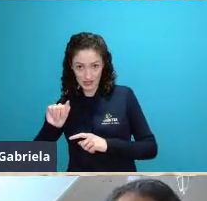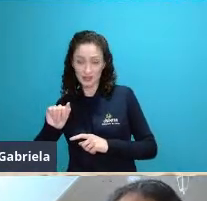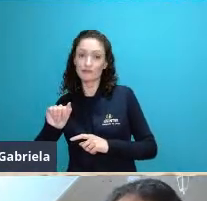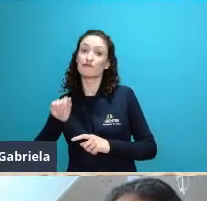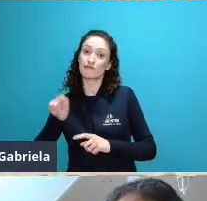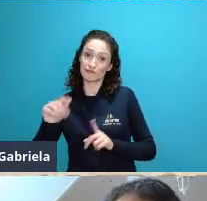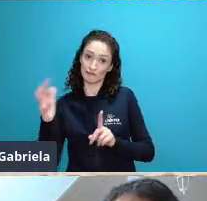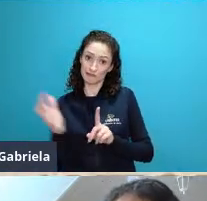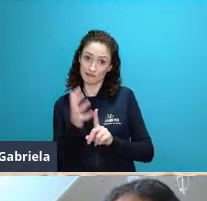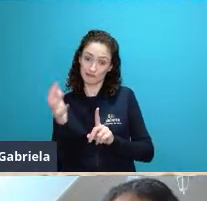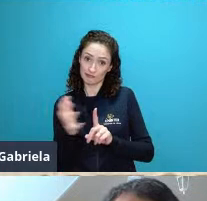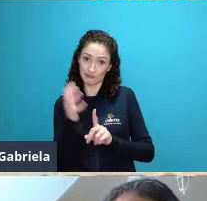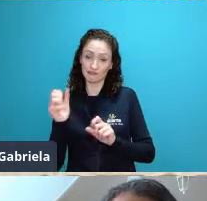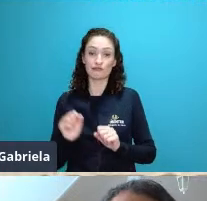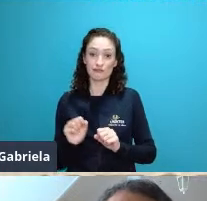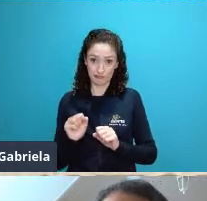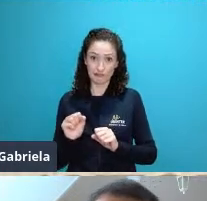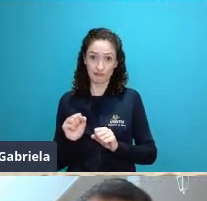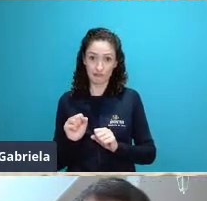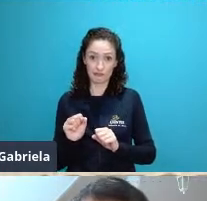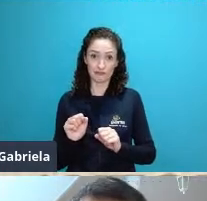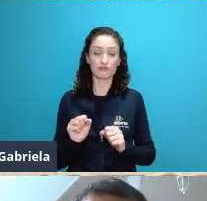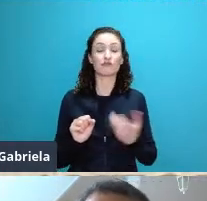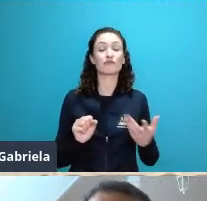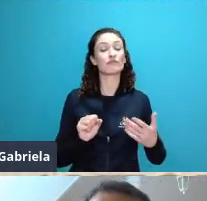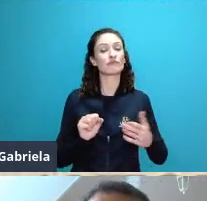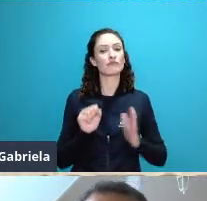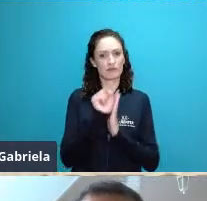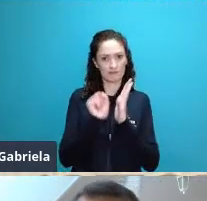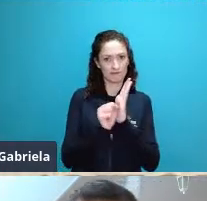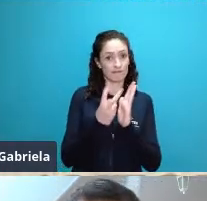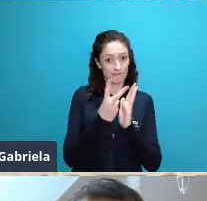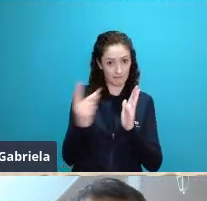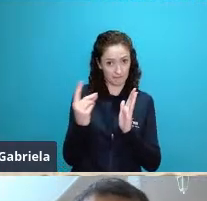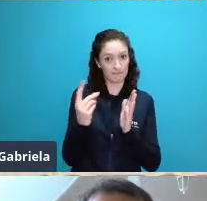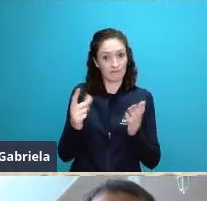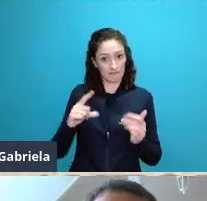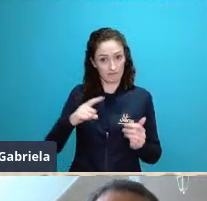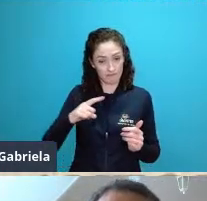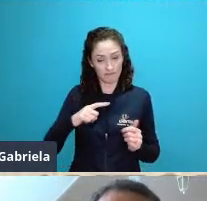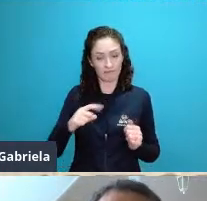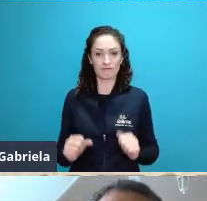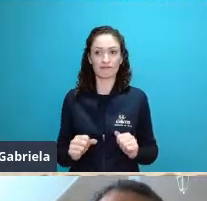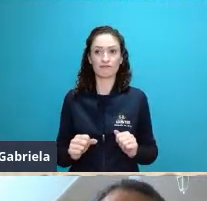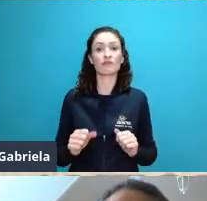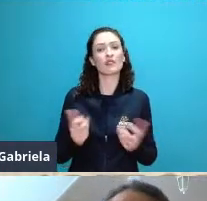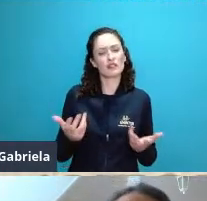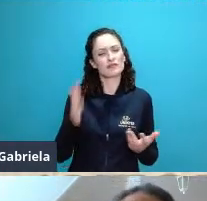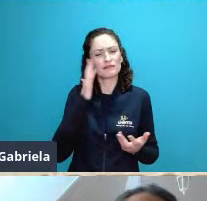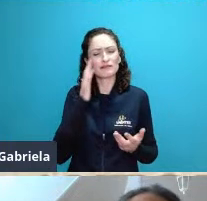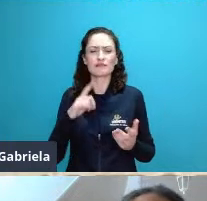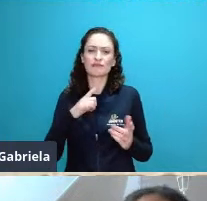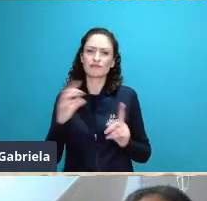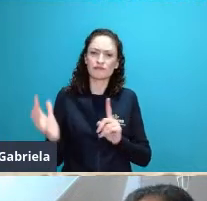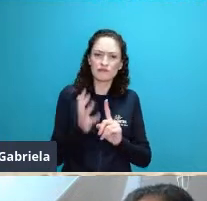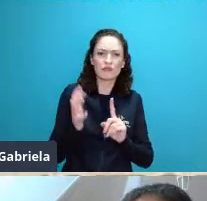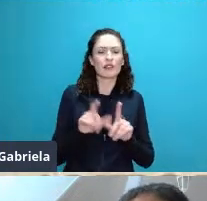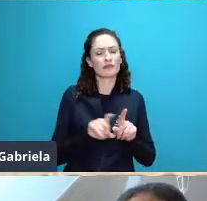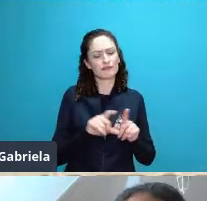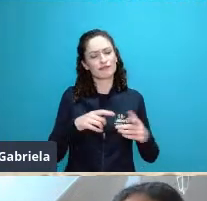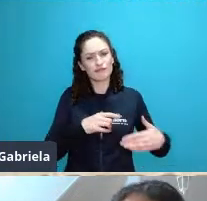forte até o começo do século XXI no Brasil mas ainda tem um pouco do seu reflexo e em